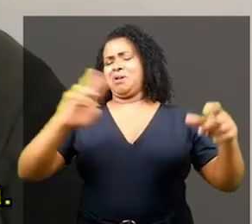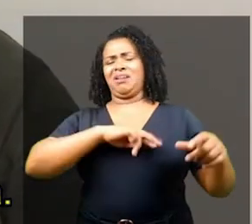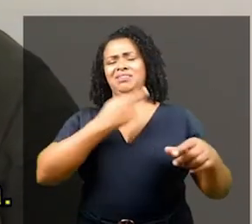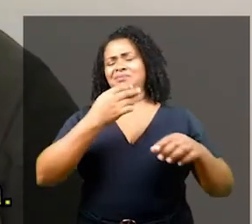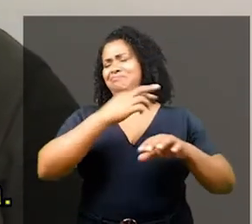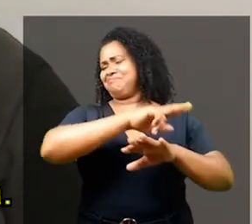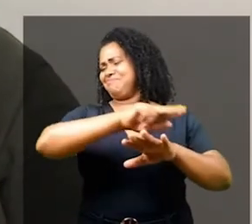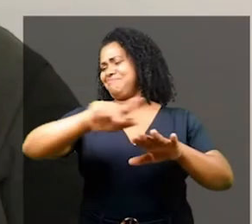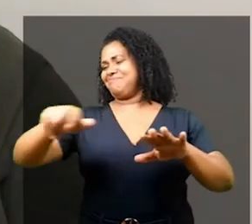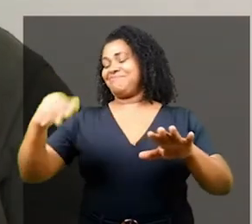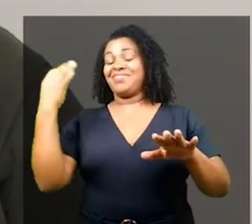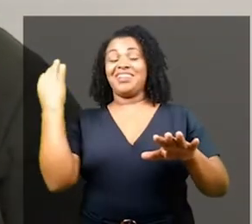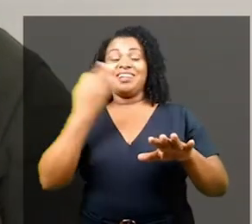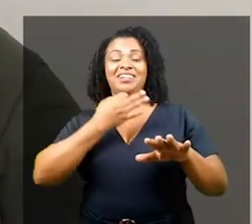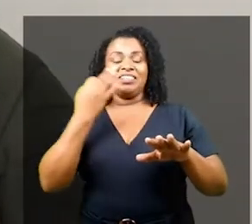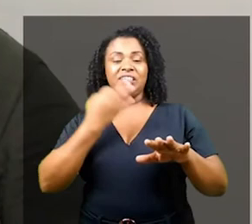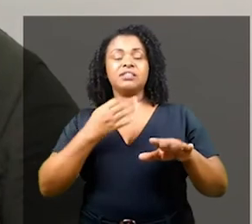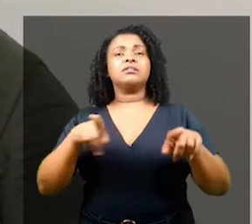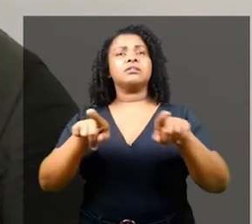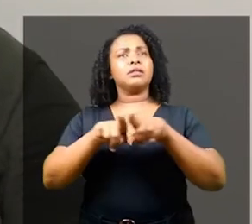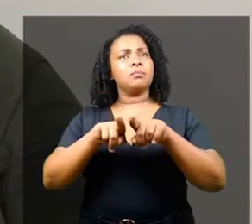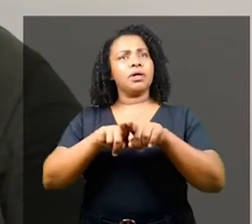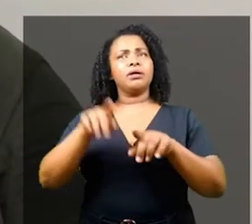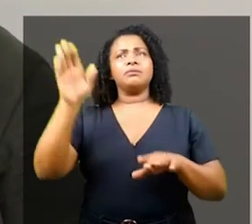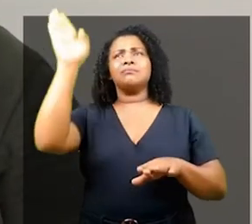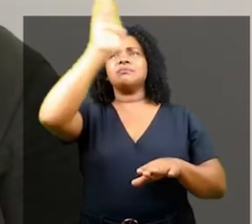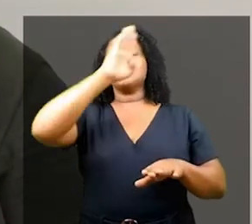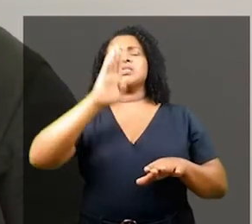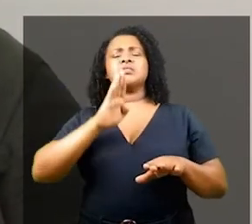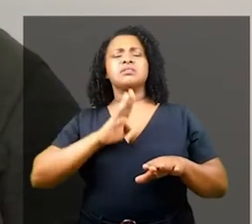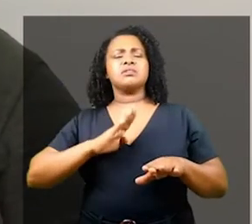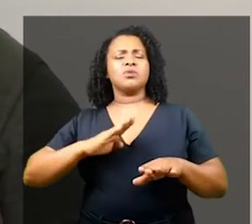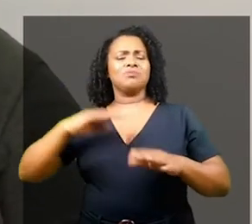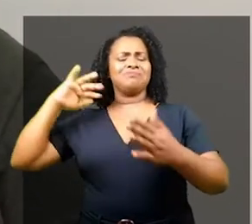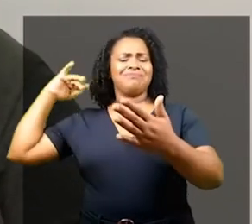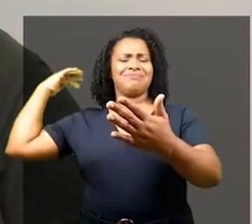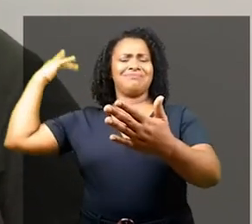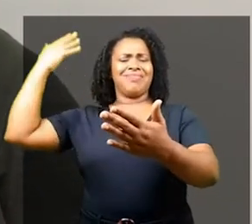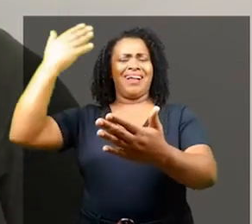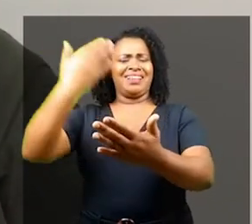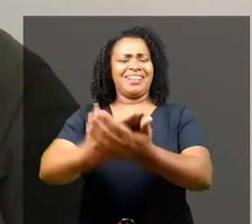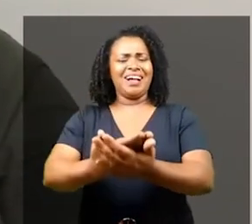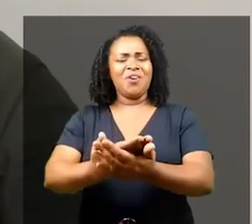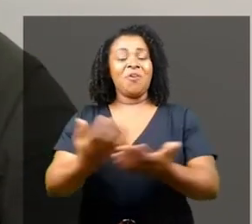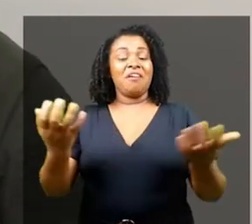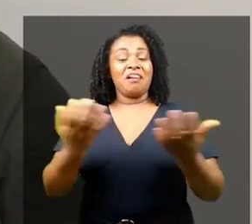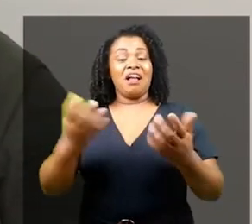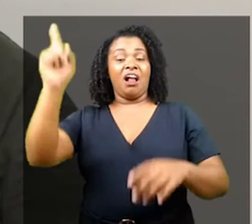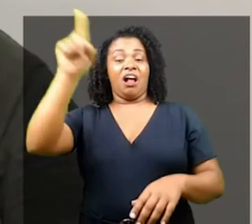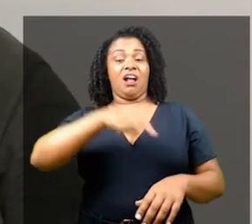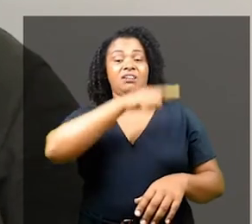a umbanda. É inacreditável entender que um pedaço da história do Brasil tenta seguir nos